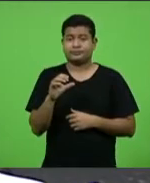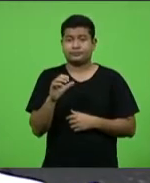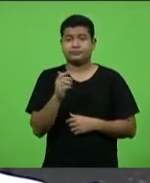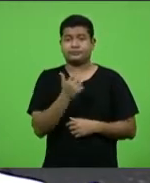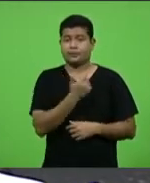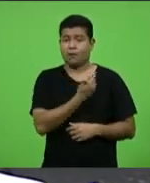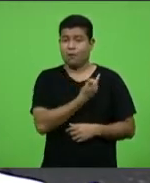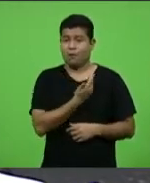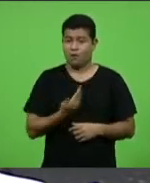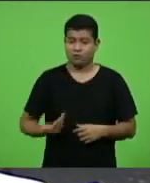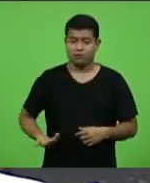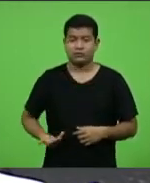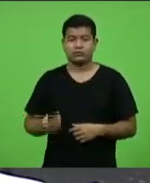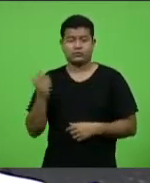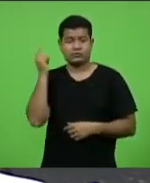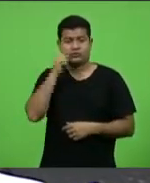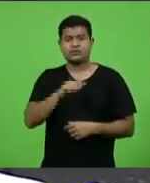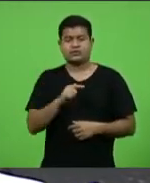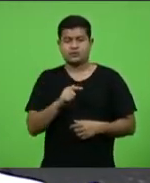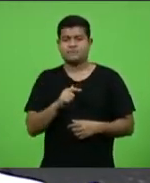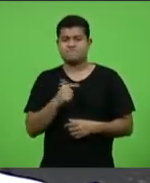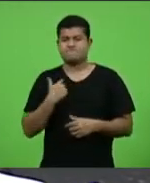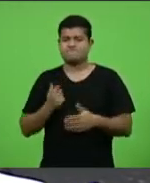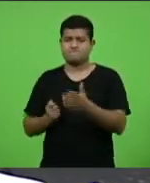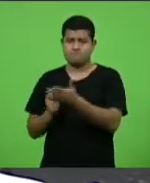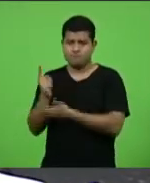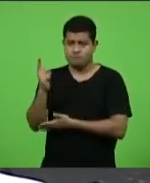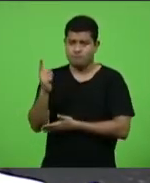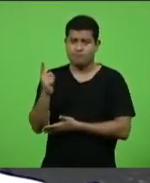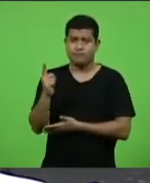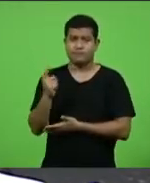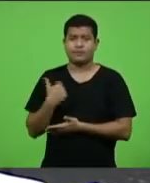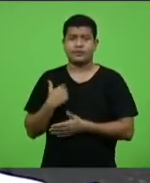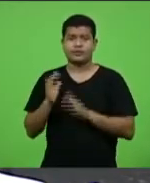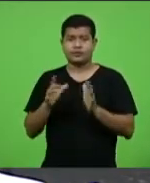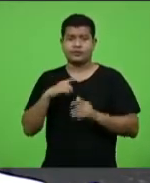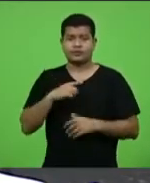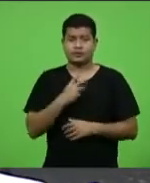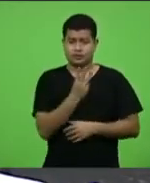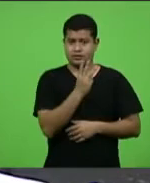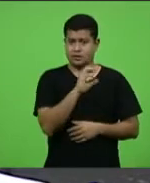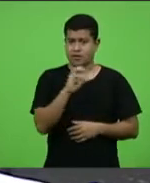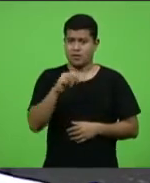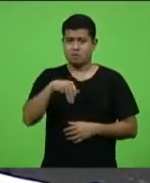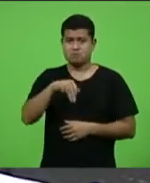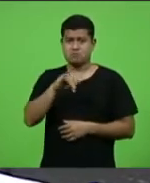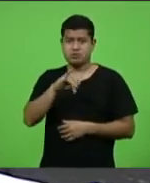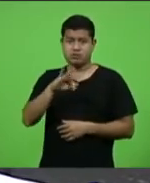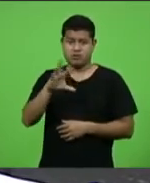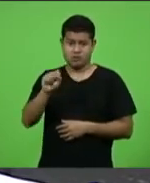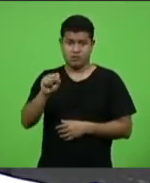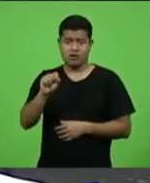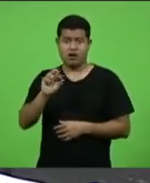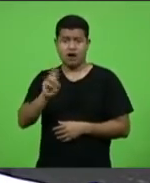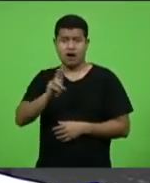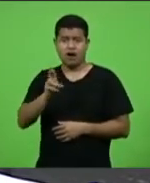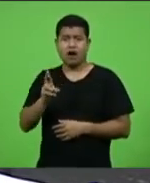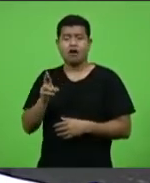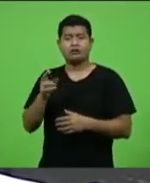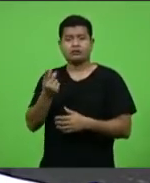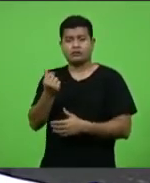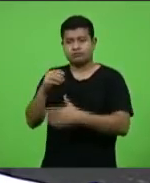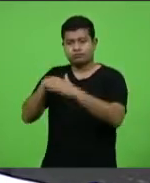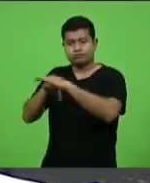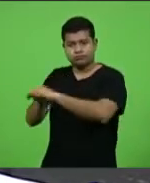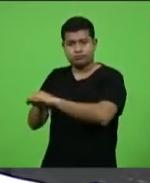instrumento, possa, sim, fazer a aquisição, já que tem 300 milhões de reais separados